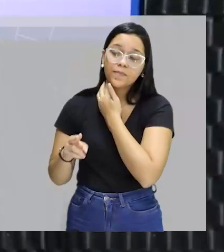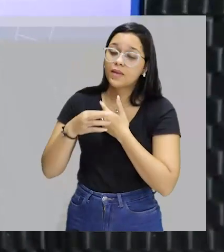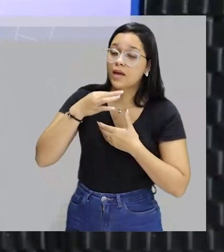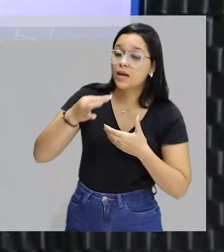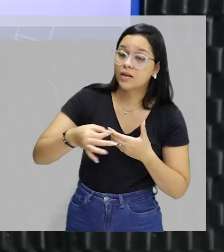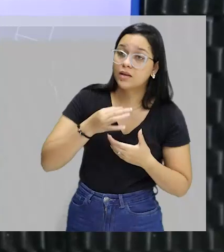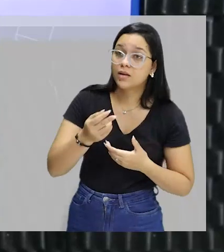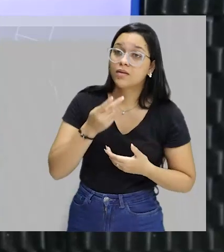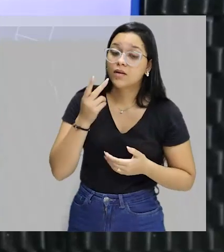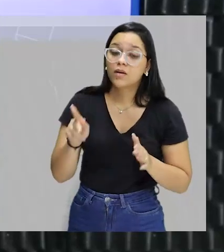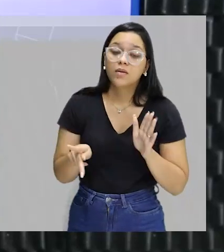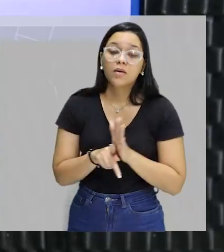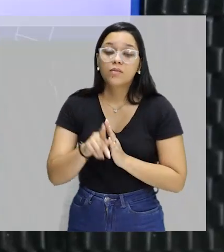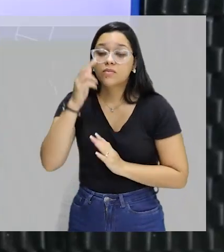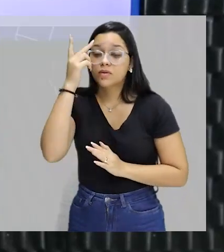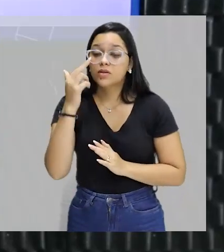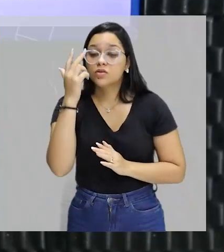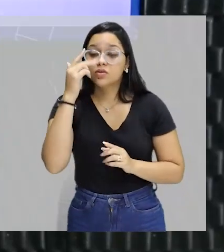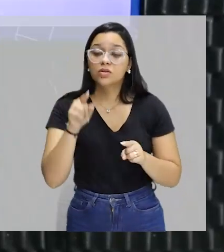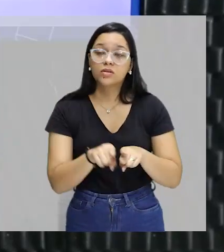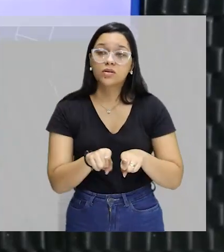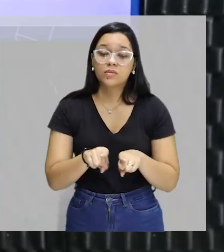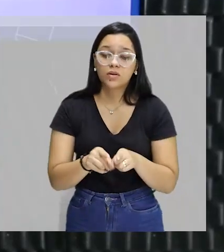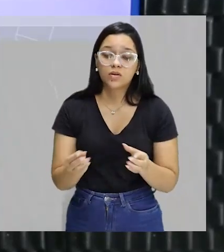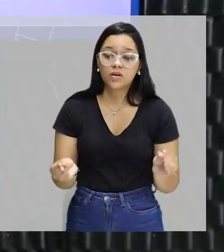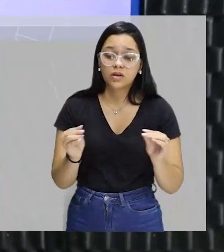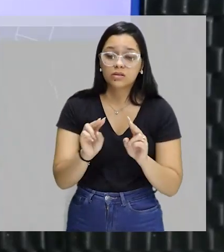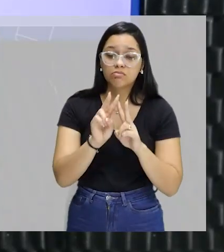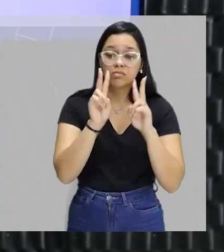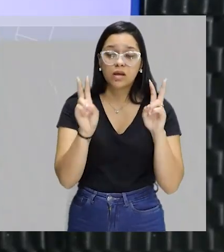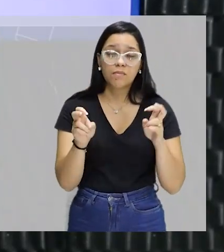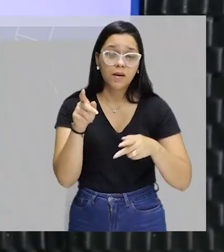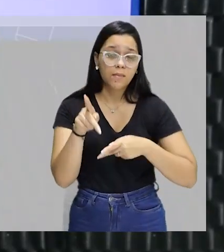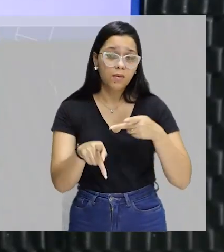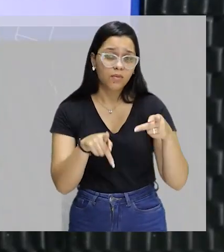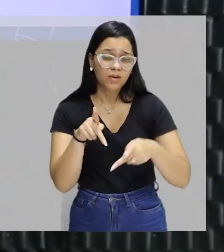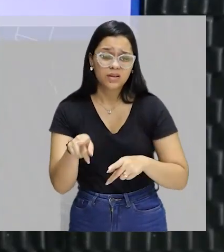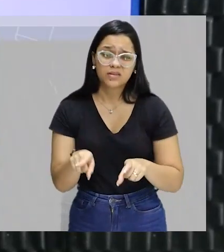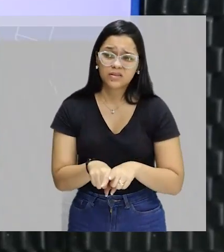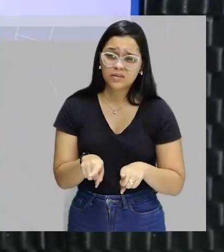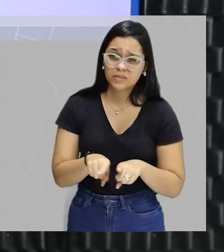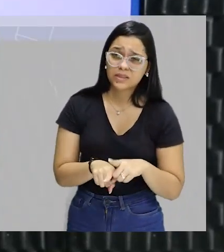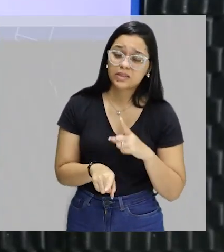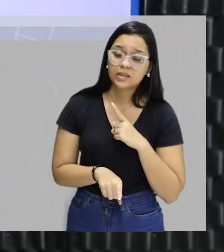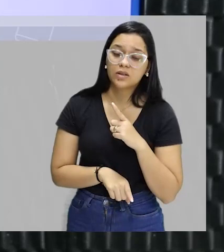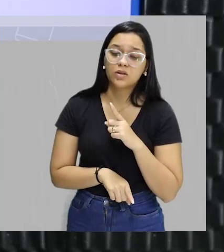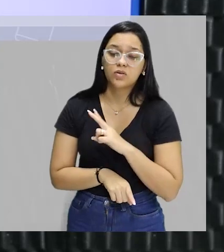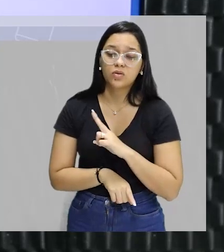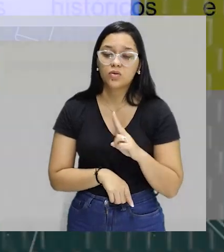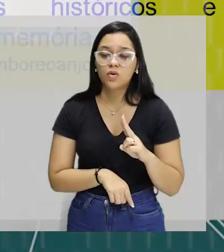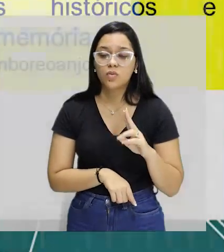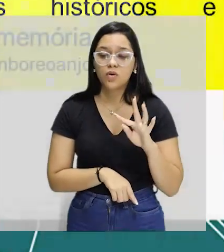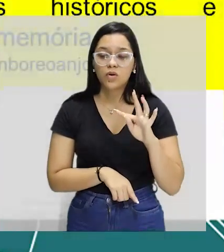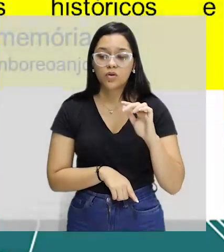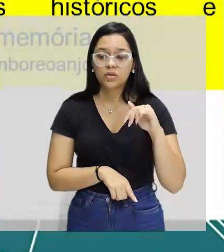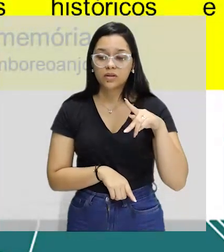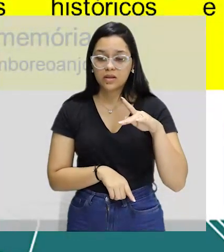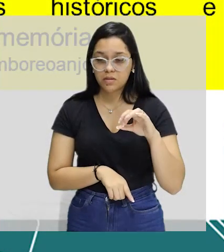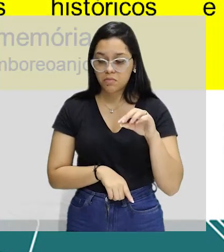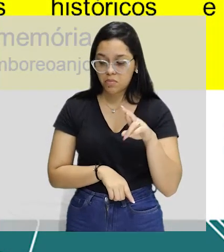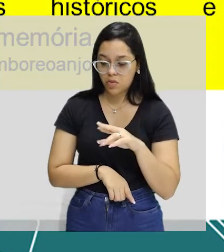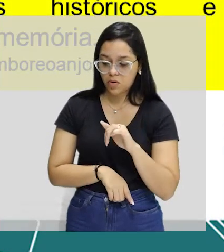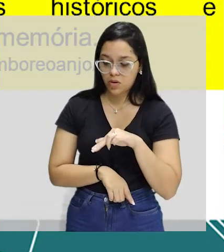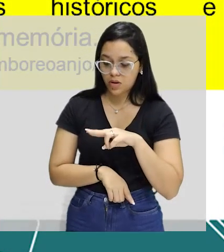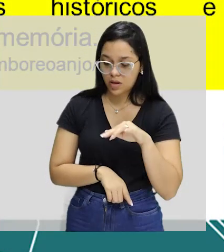para falar sobre a história. E ela vai colocando temas muito populares, inclusive numa obra chamada Tambor e o Anjo, onde ela